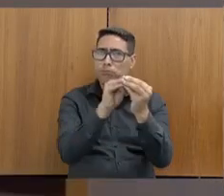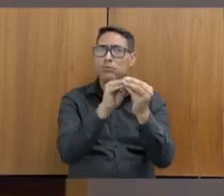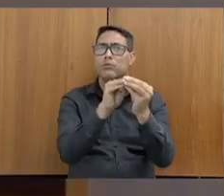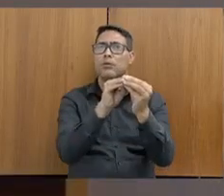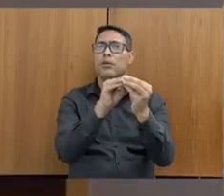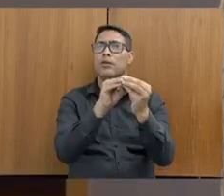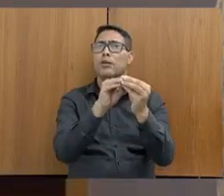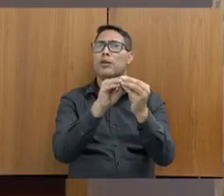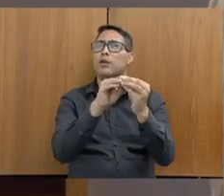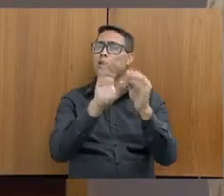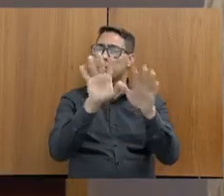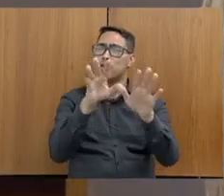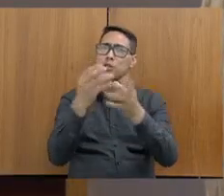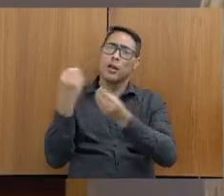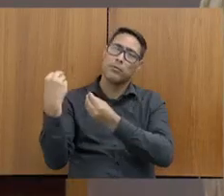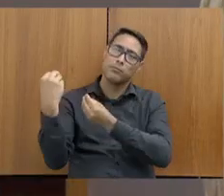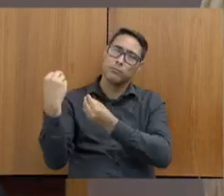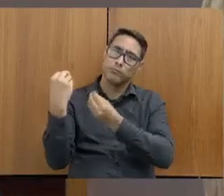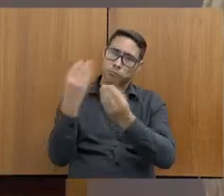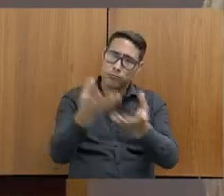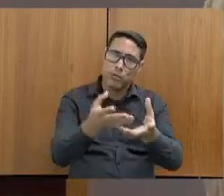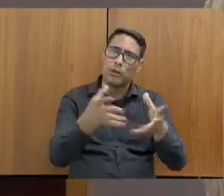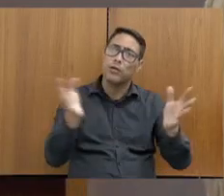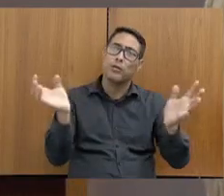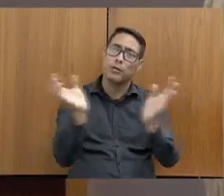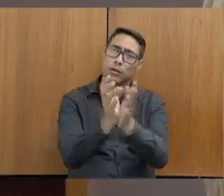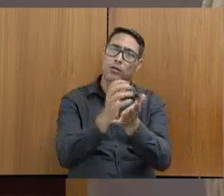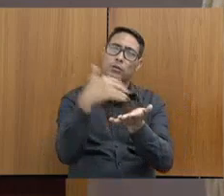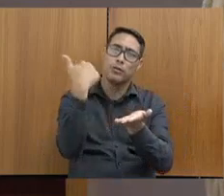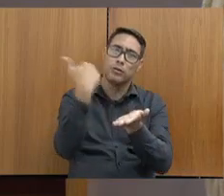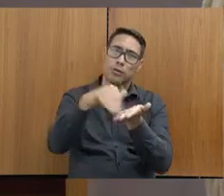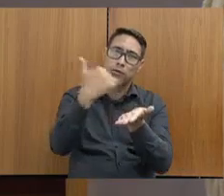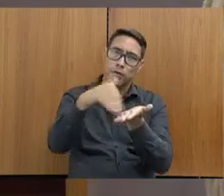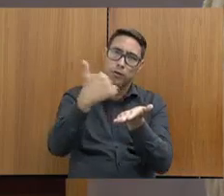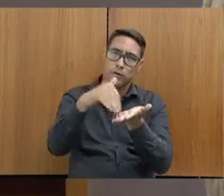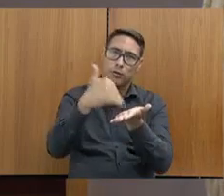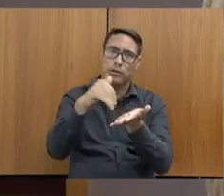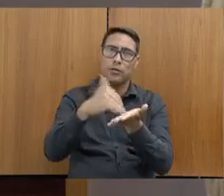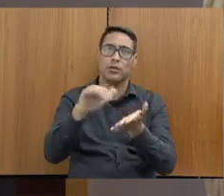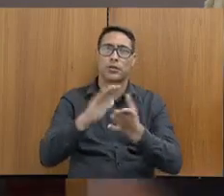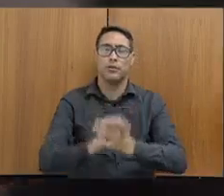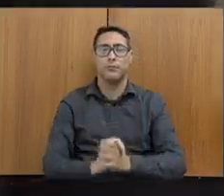e está sendo entregue pela secretaria. Pode passar.